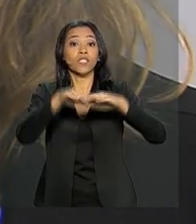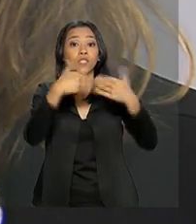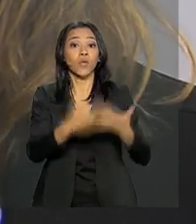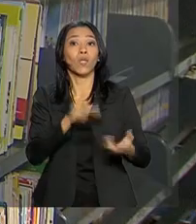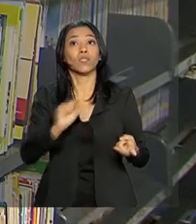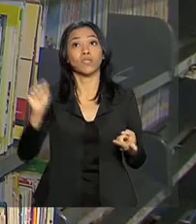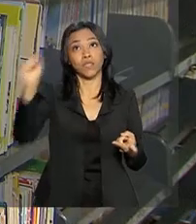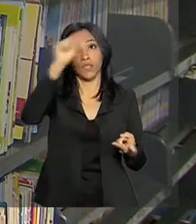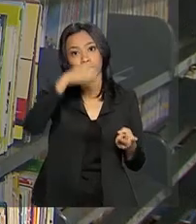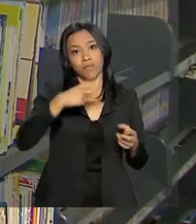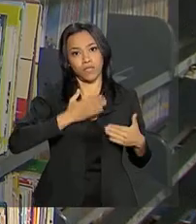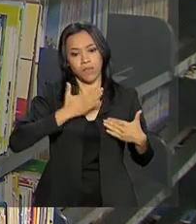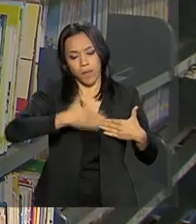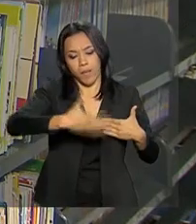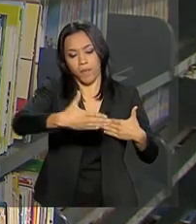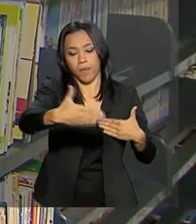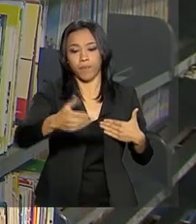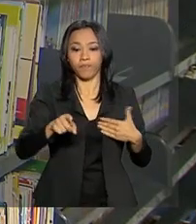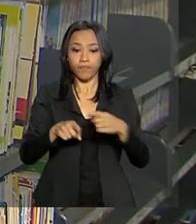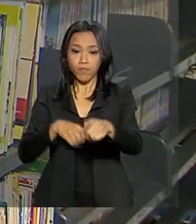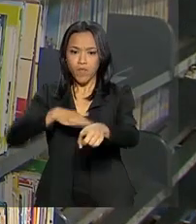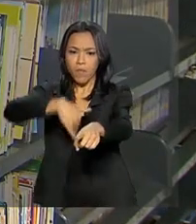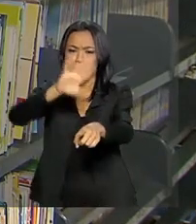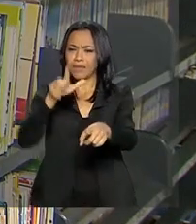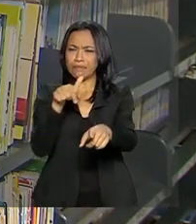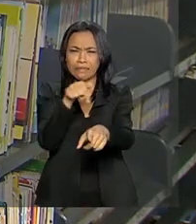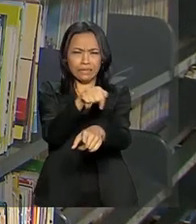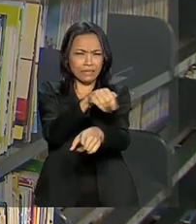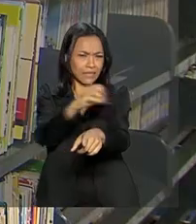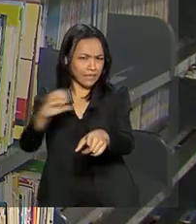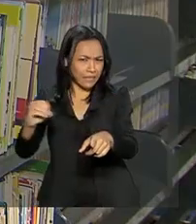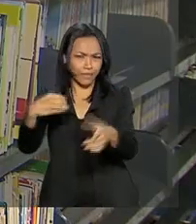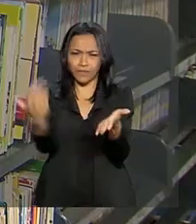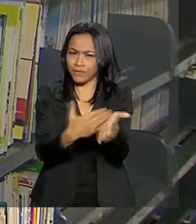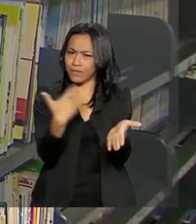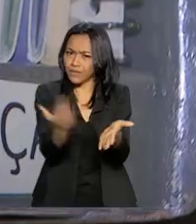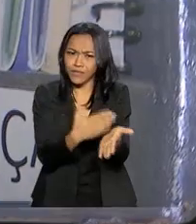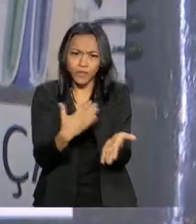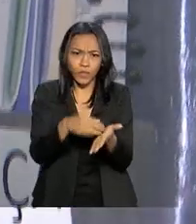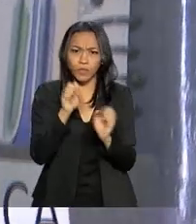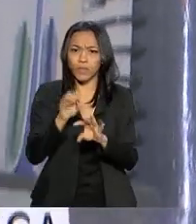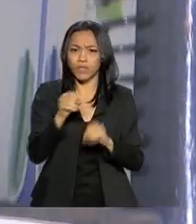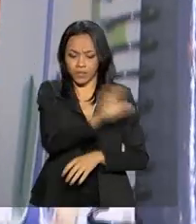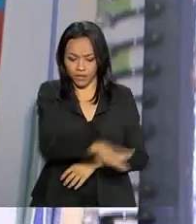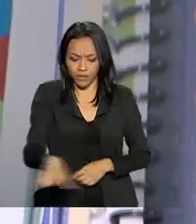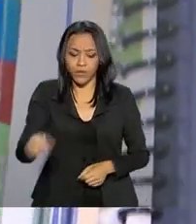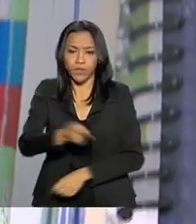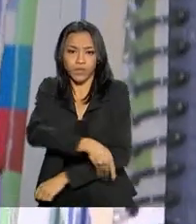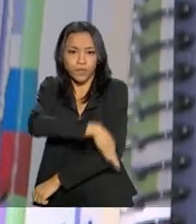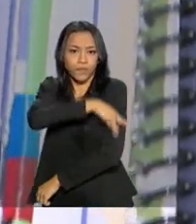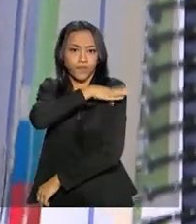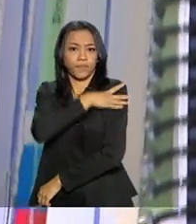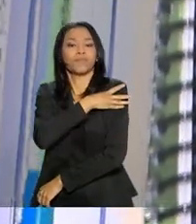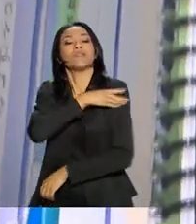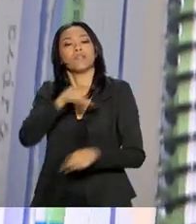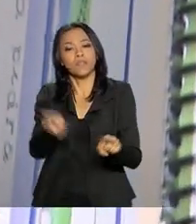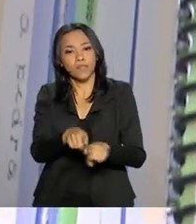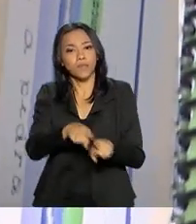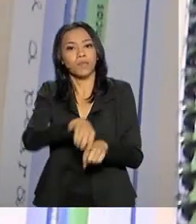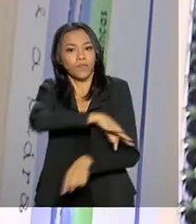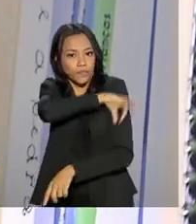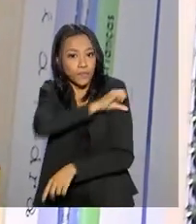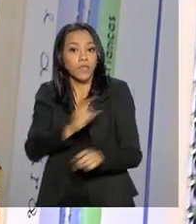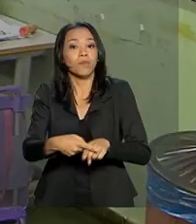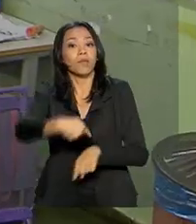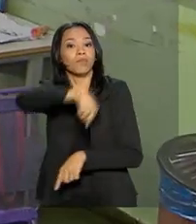regularidade. São mais de 700 títulos para a educação infantil e os ensinos fundamental e médio disponíveis